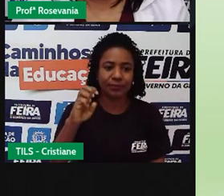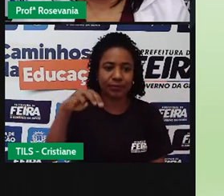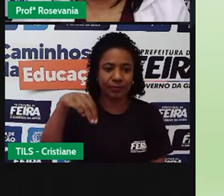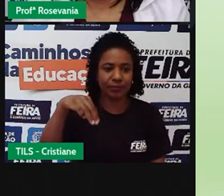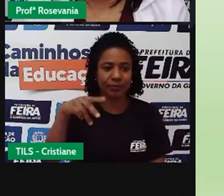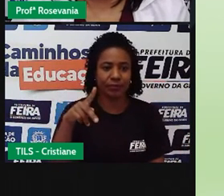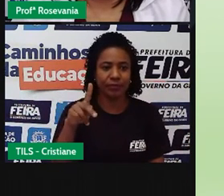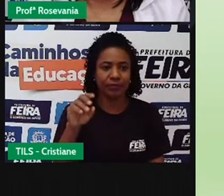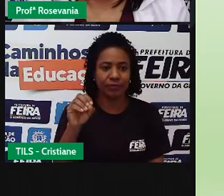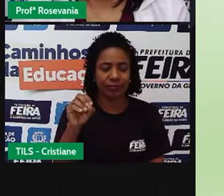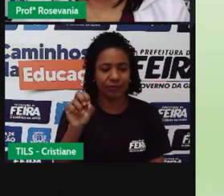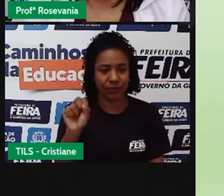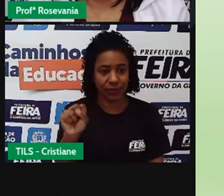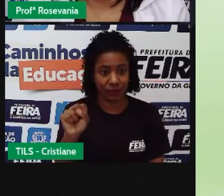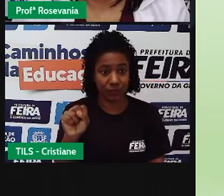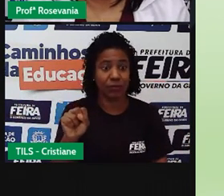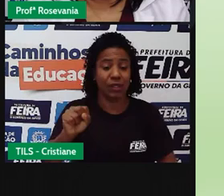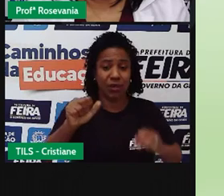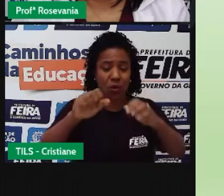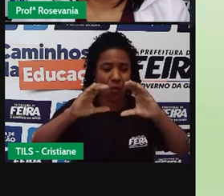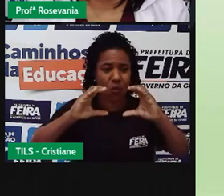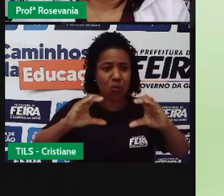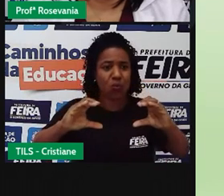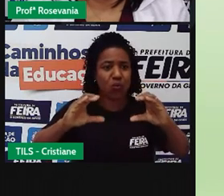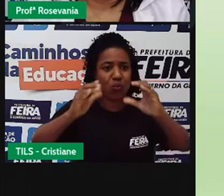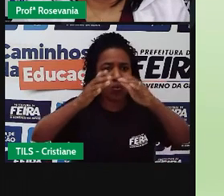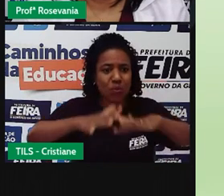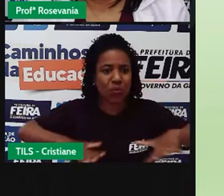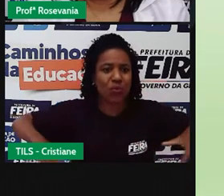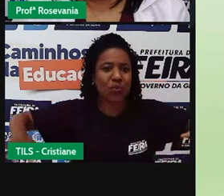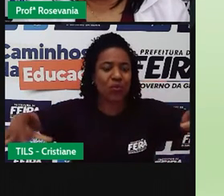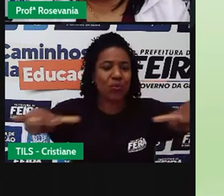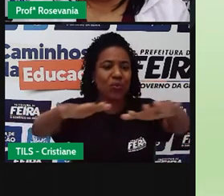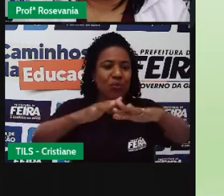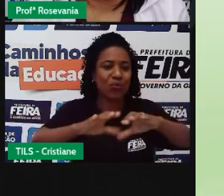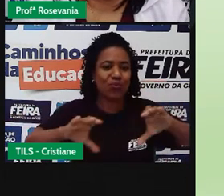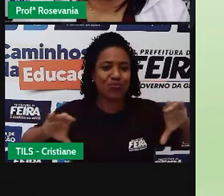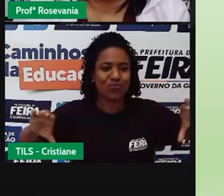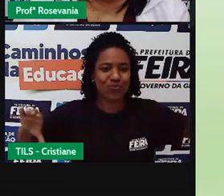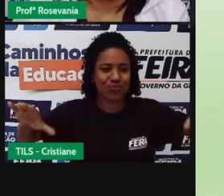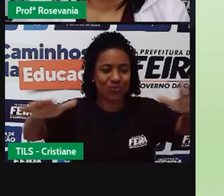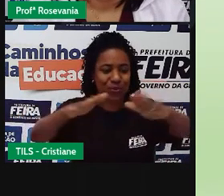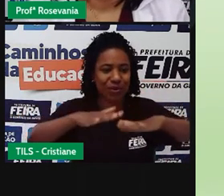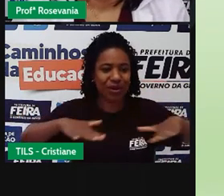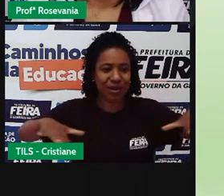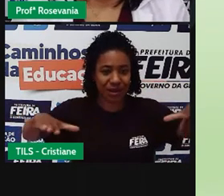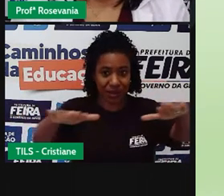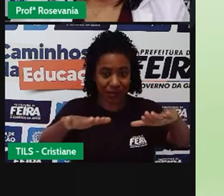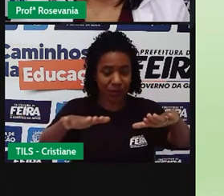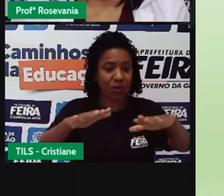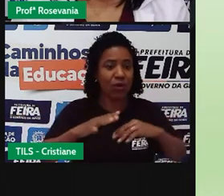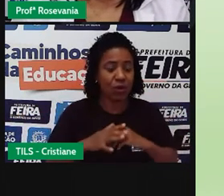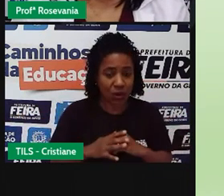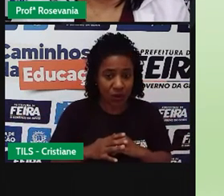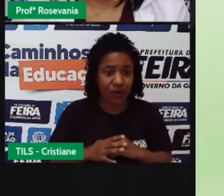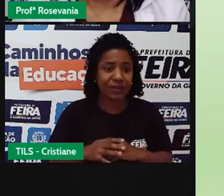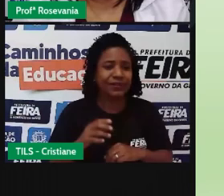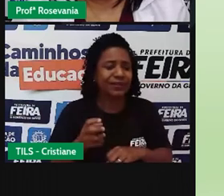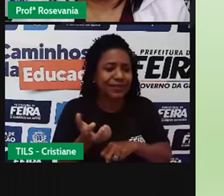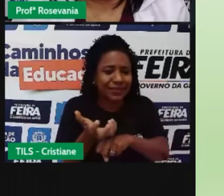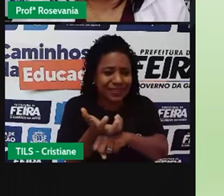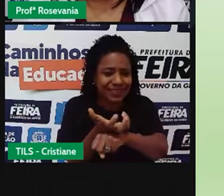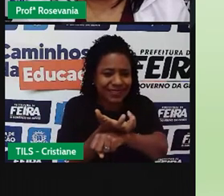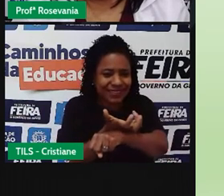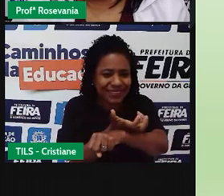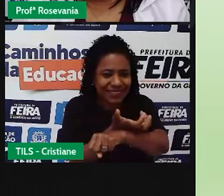essa área, né, de cadarias aí, né, pequenas, elevaçõesinhas, mas na grande maioria são áreas planas mesmo, né, a vegetação